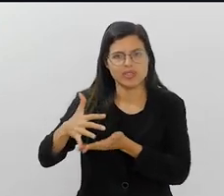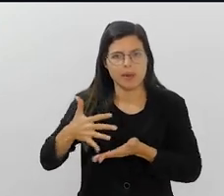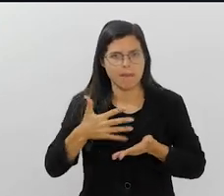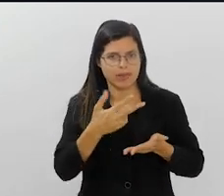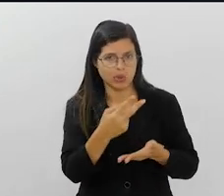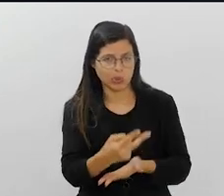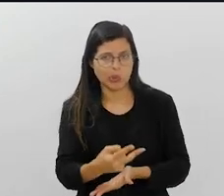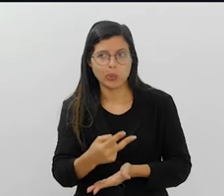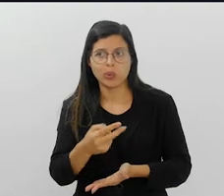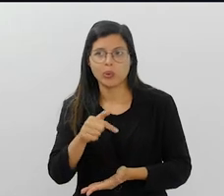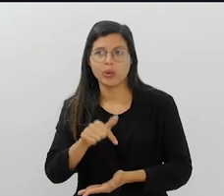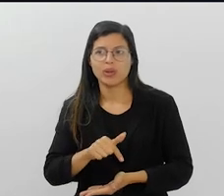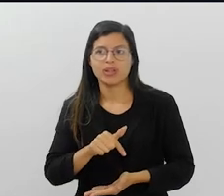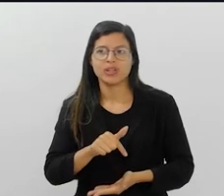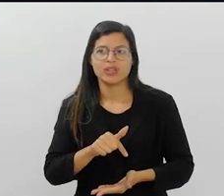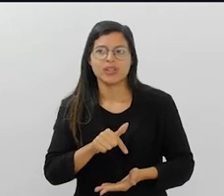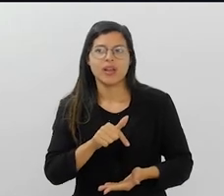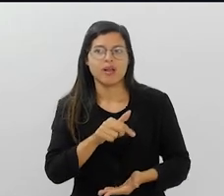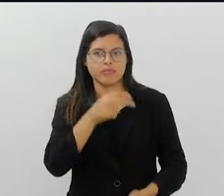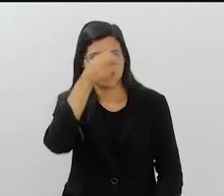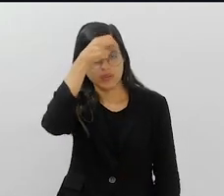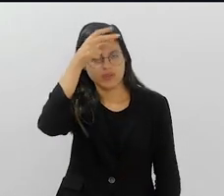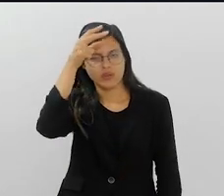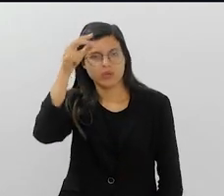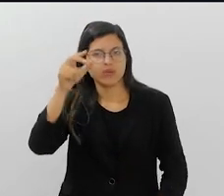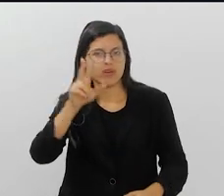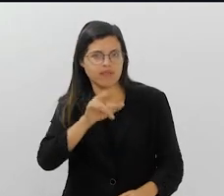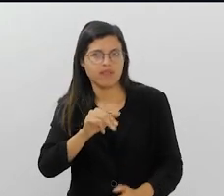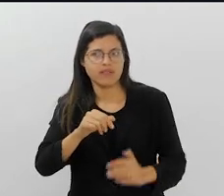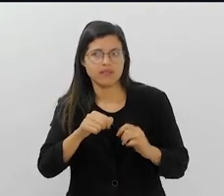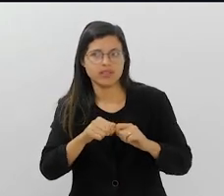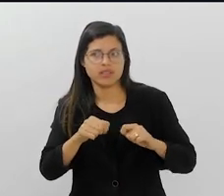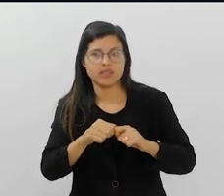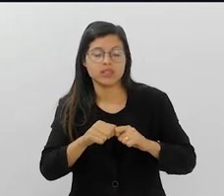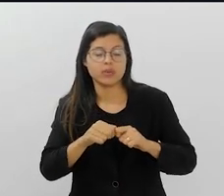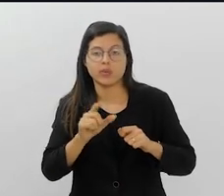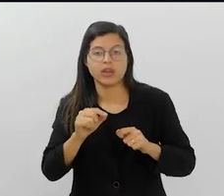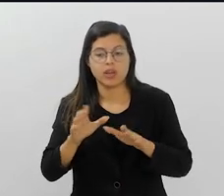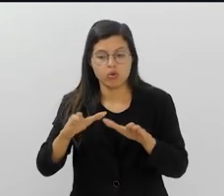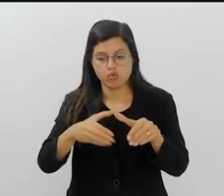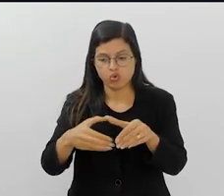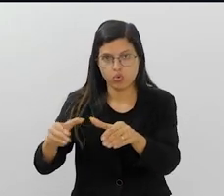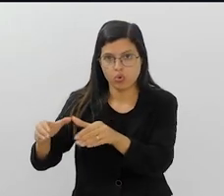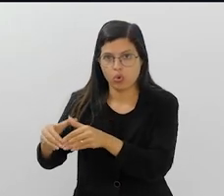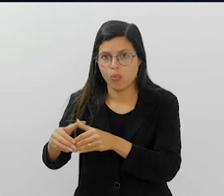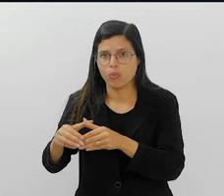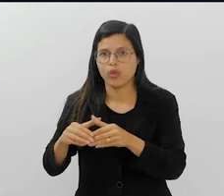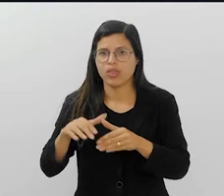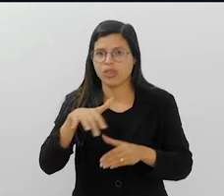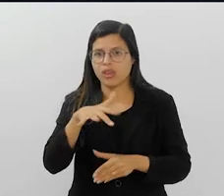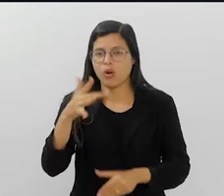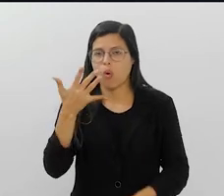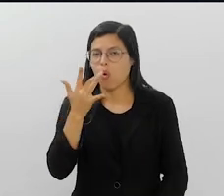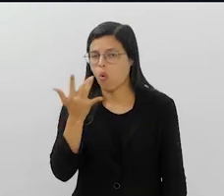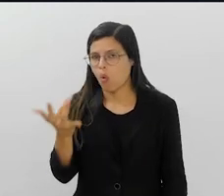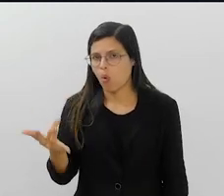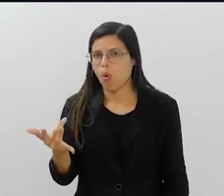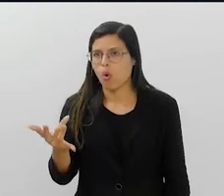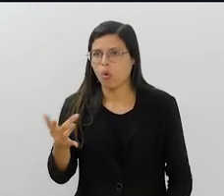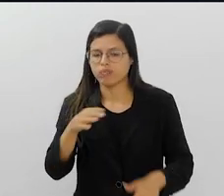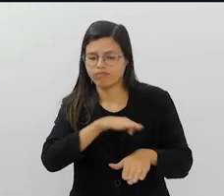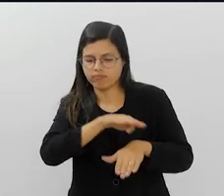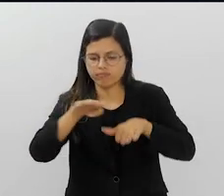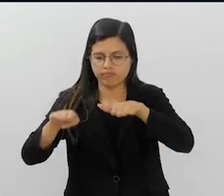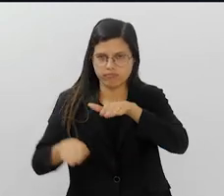barracões da série ouro. A cidade do Samba 2 é uma obra que a prefeitura vai promover para colocar as escolas da série ouro, que é a